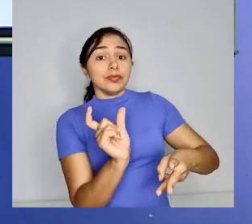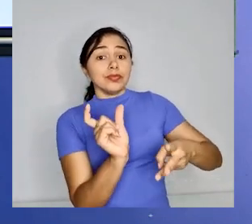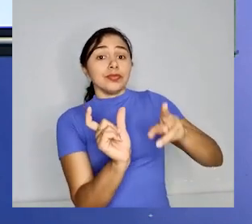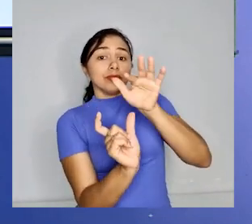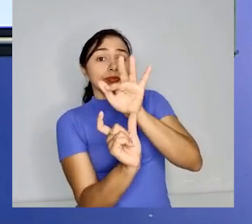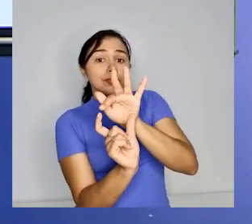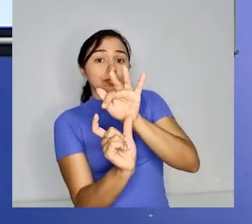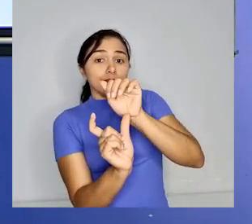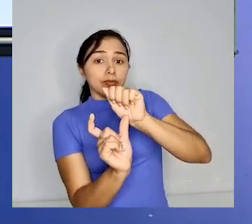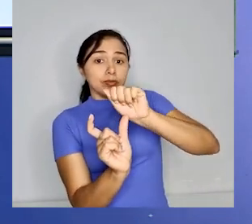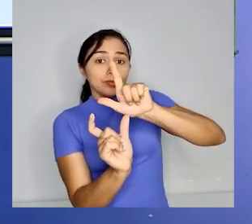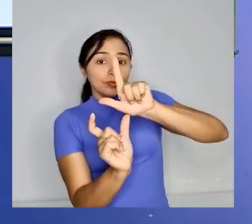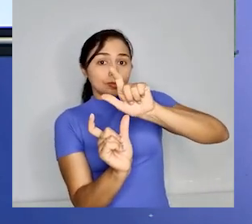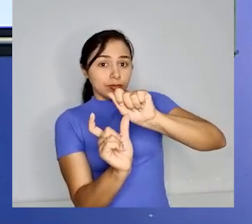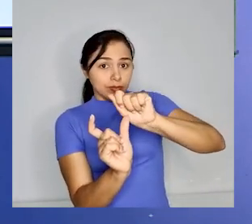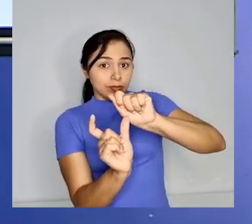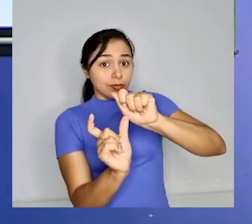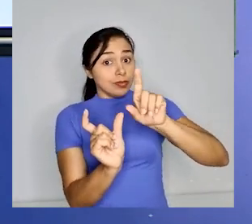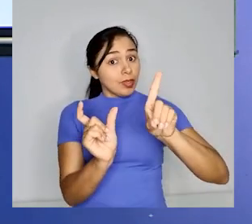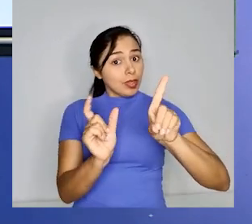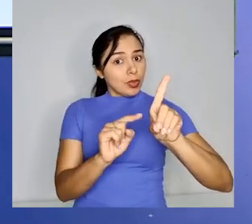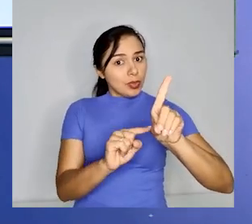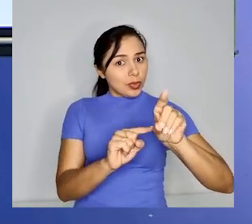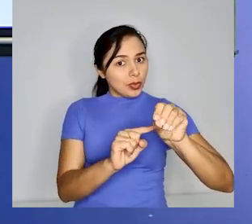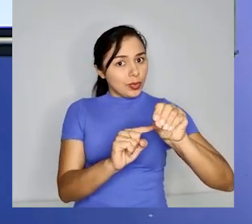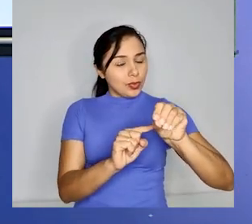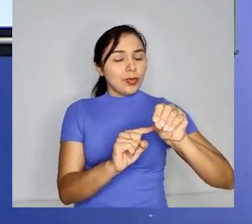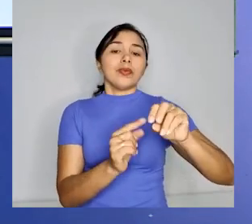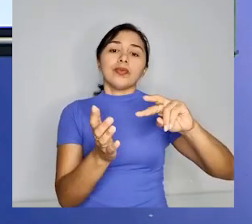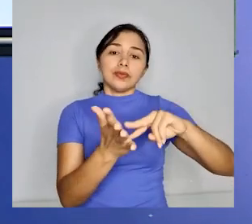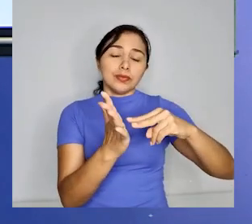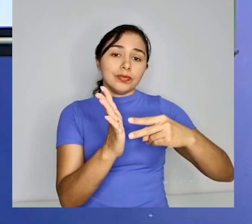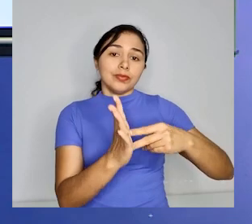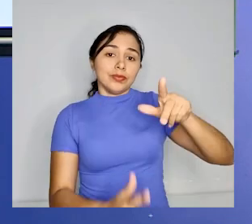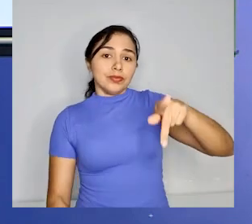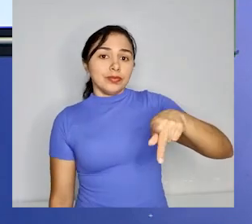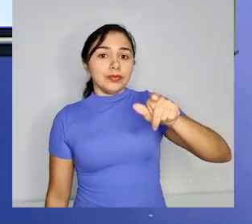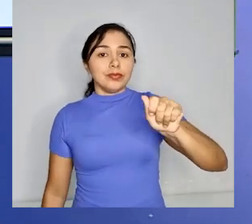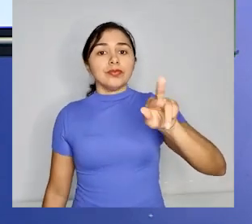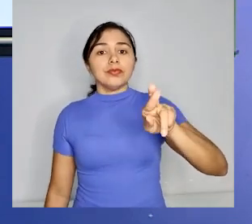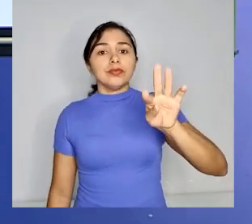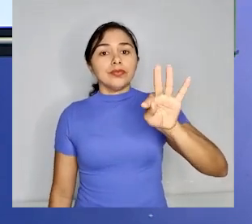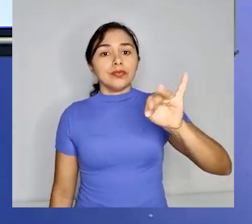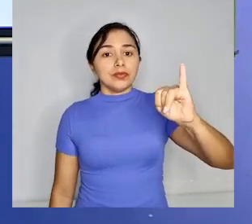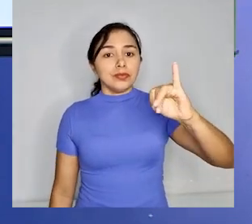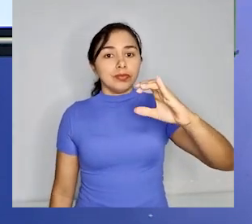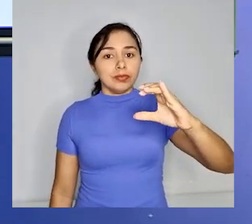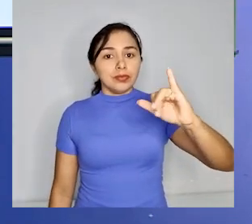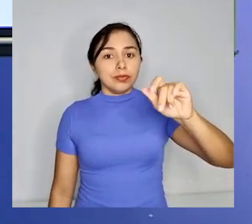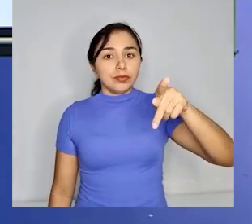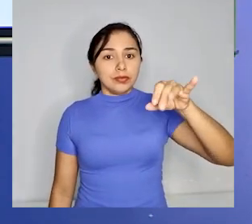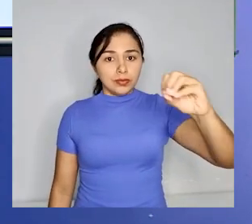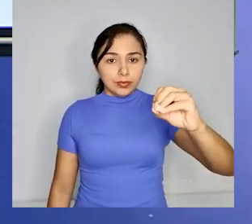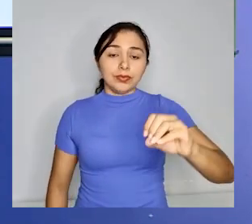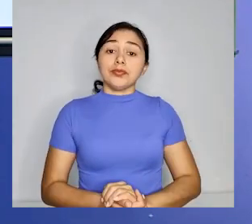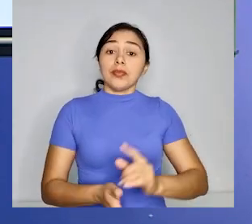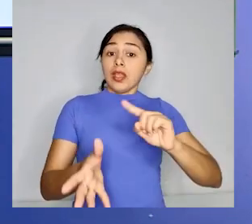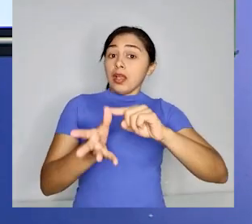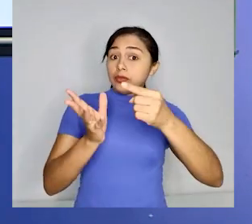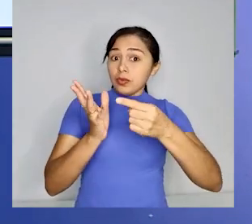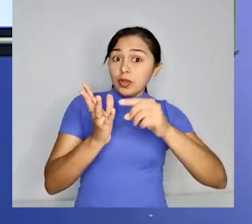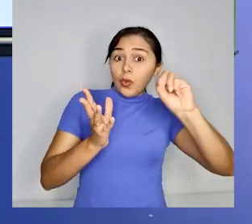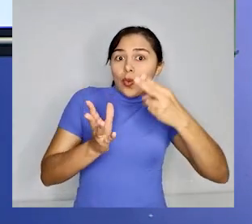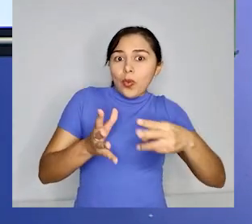As vogais ou consoantes de ligação ocorrem eventualmente entre um morfema e outro para